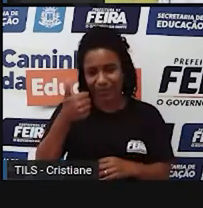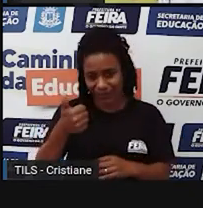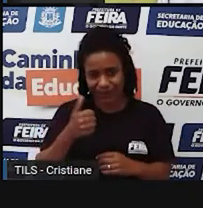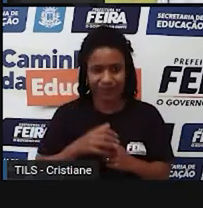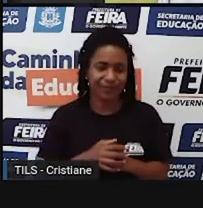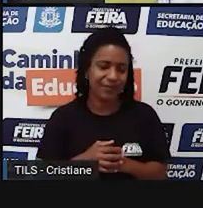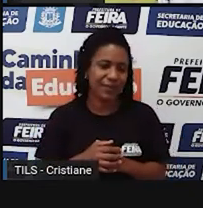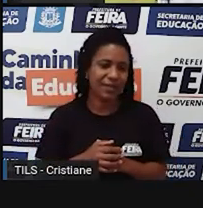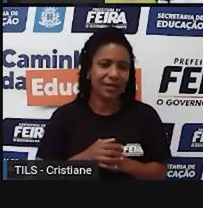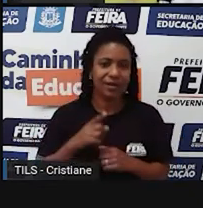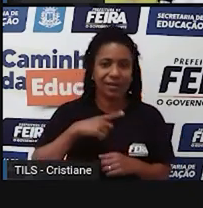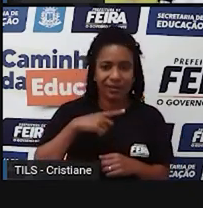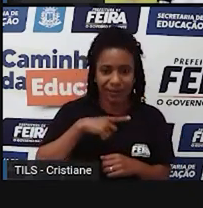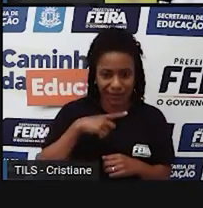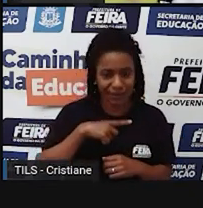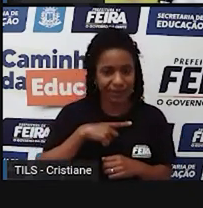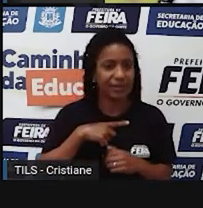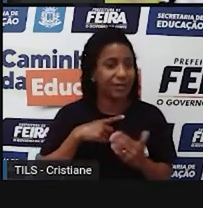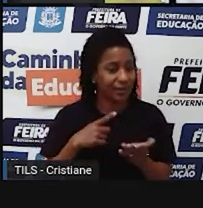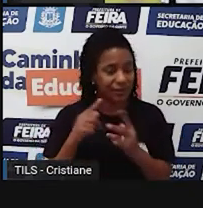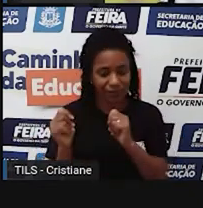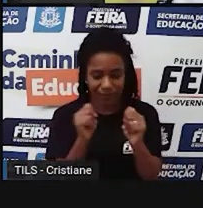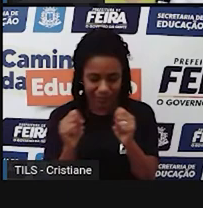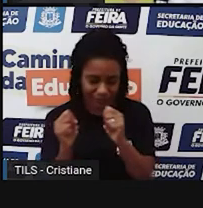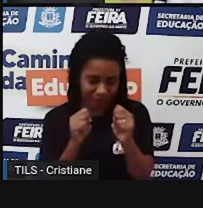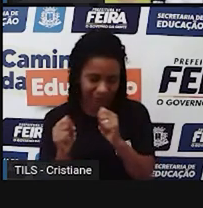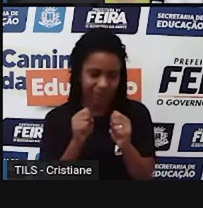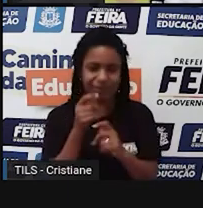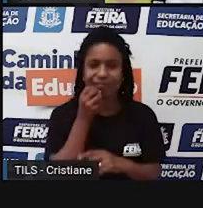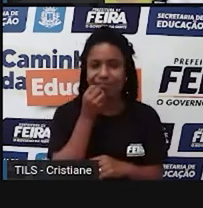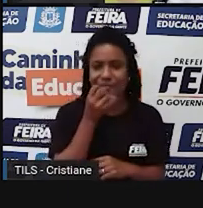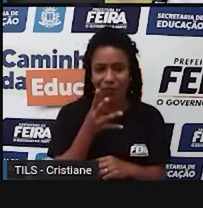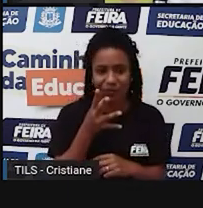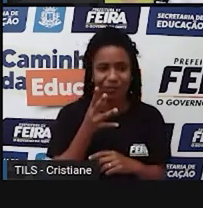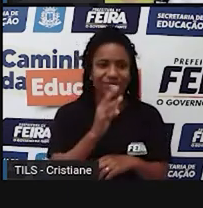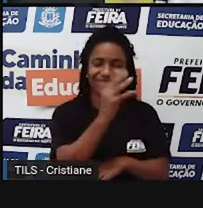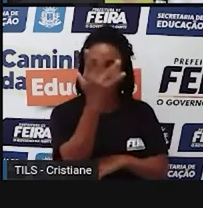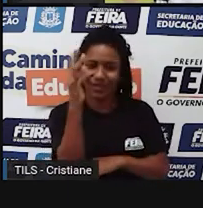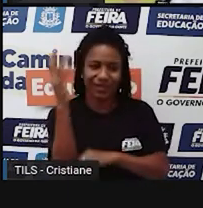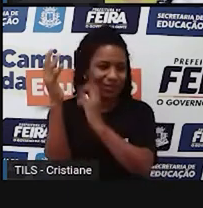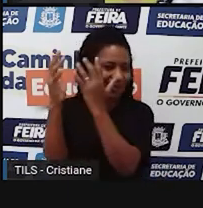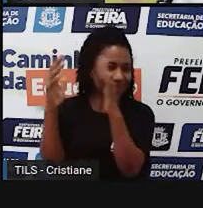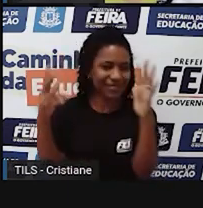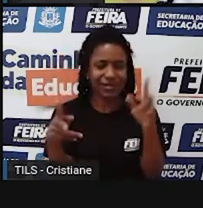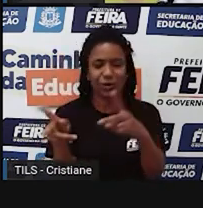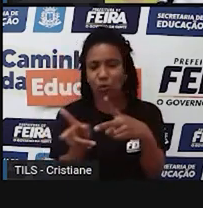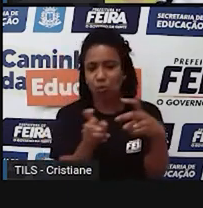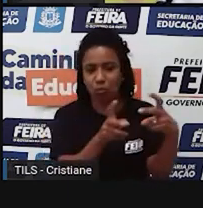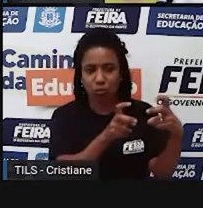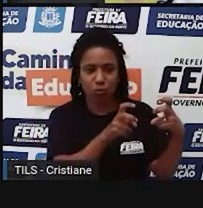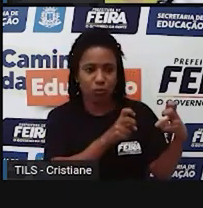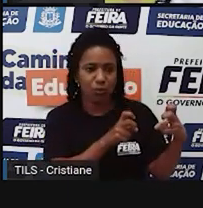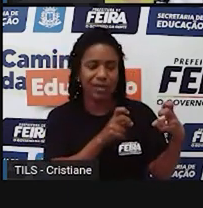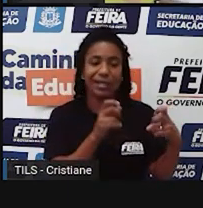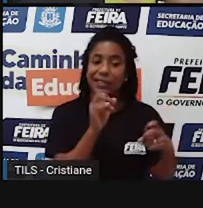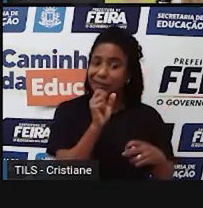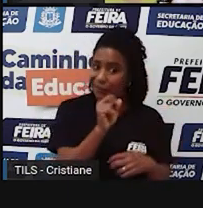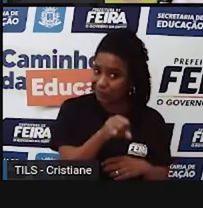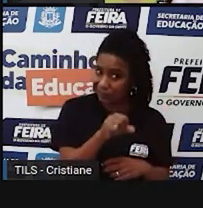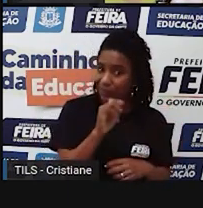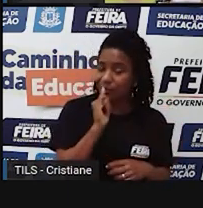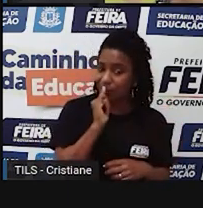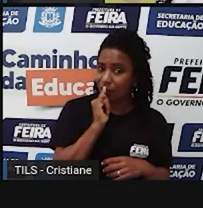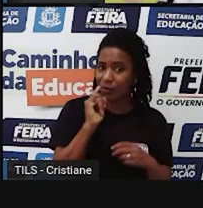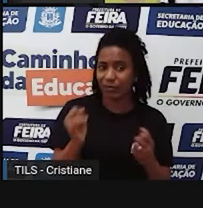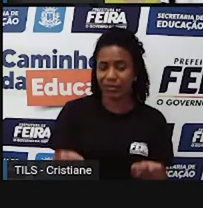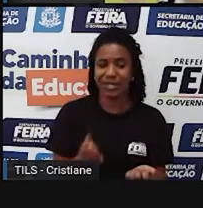setor da economia vulnerável, porque depende de diversos fenômenos da natureza. Se tiver, por exemplo, um enchente, se